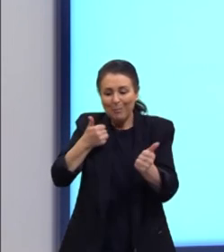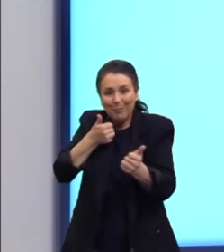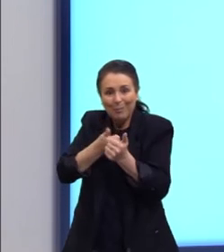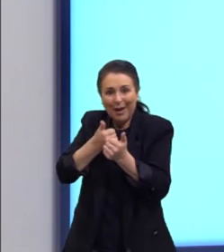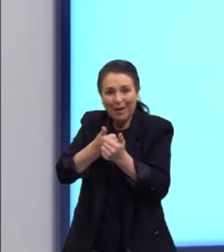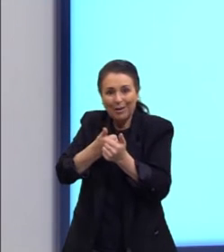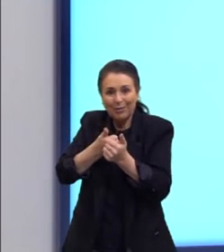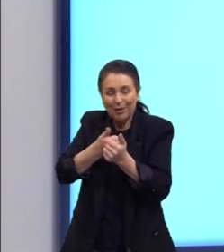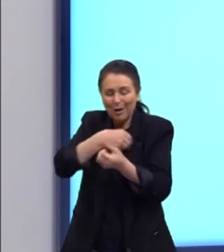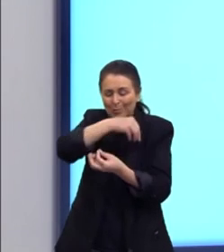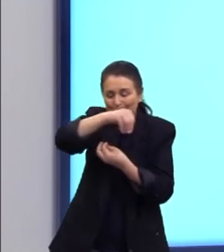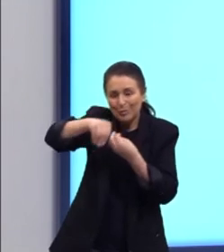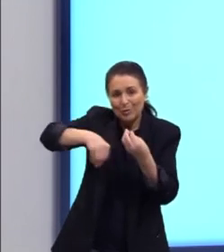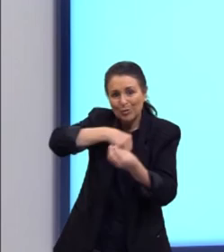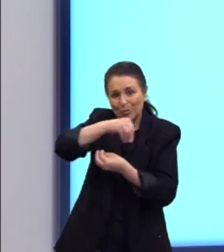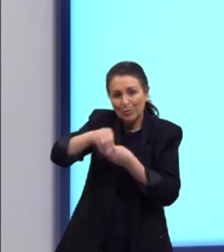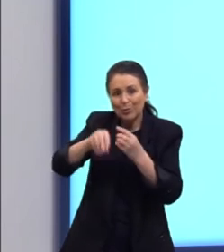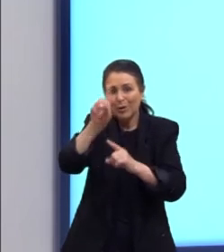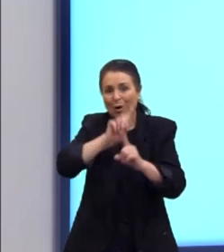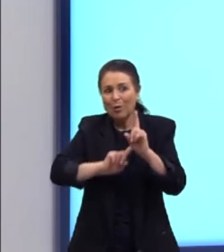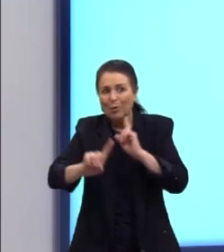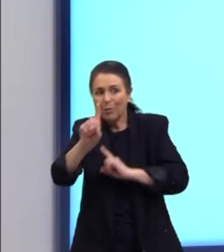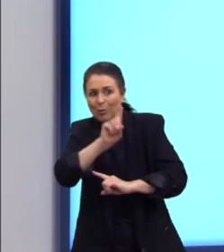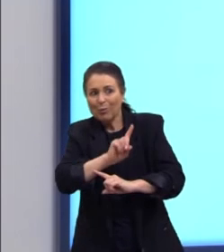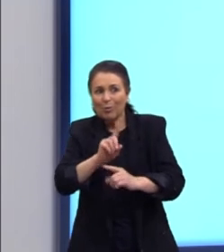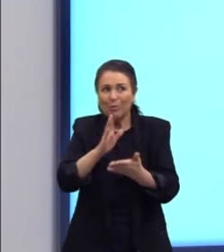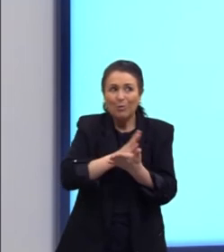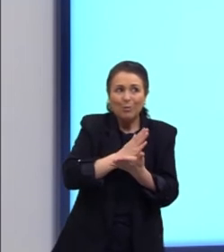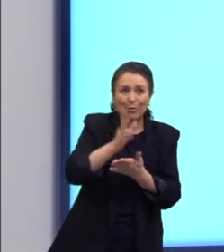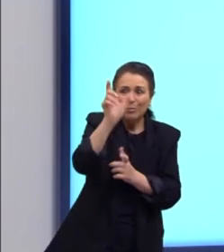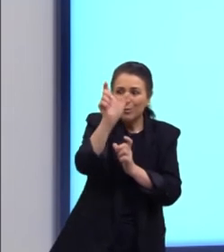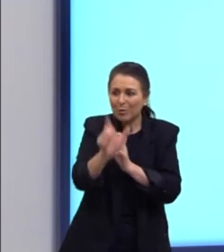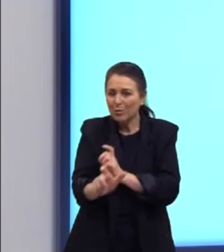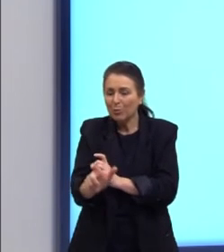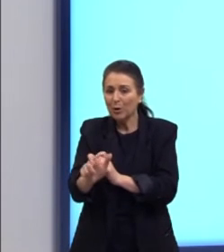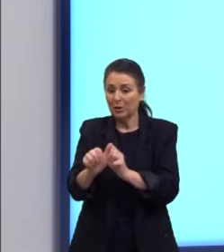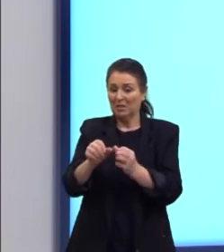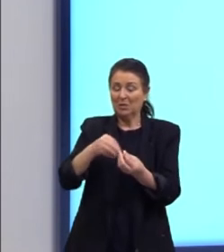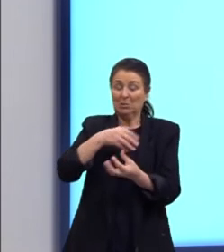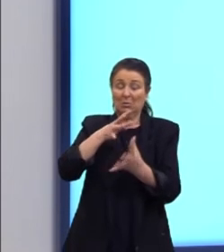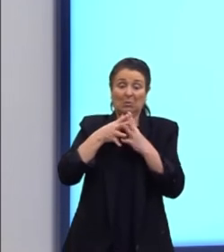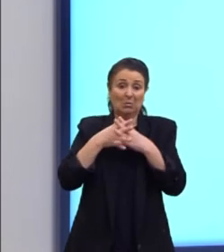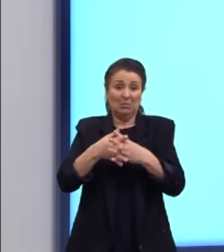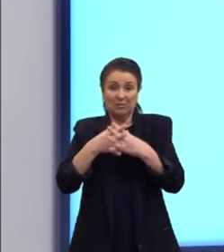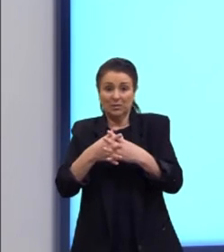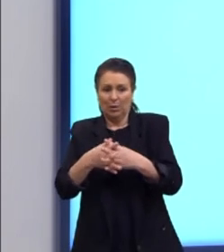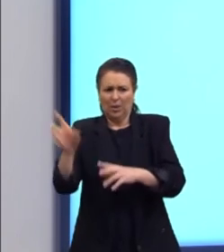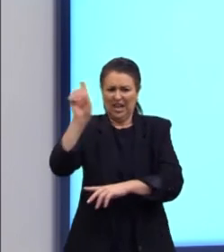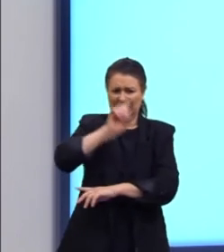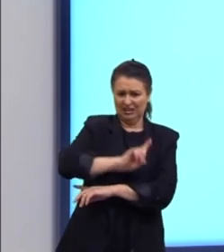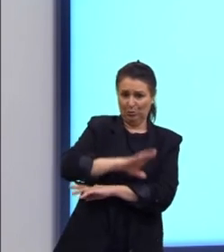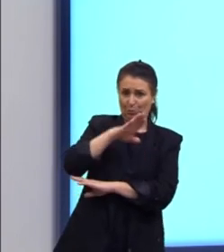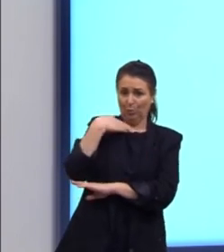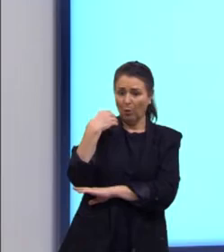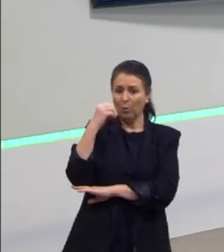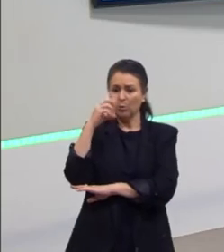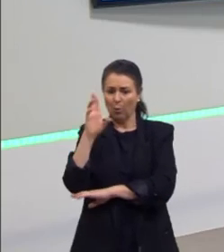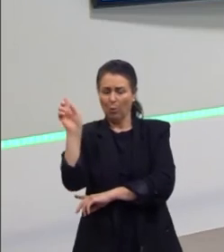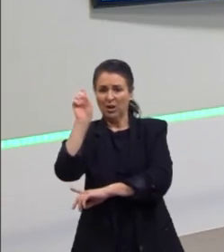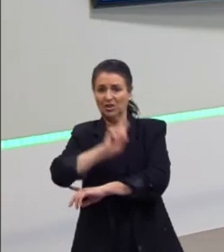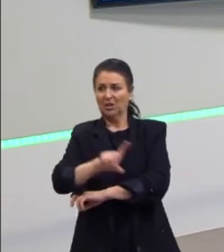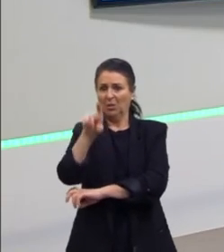mistura, muitas pessoas acabam confundindo o Dia dos Mortos com o Halloween. E aí, esse Halloween acaba